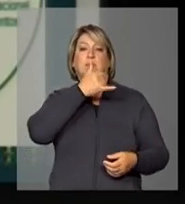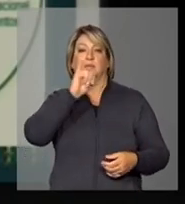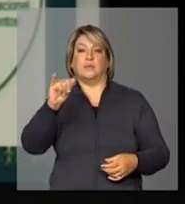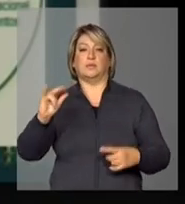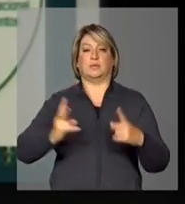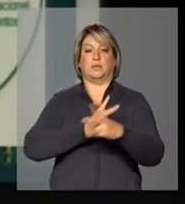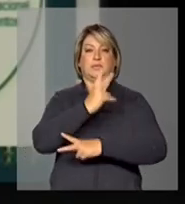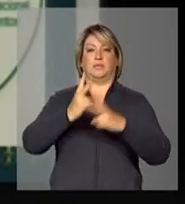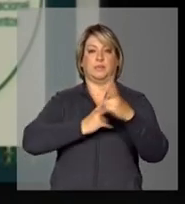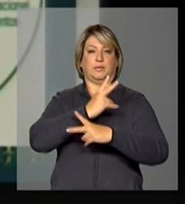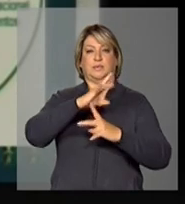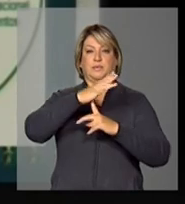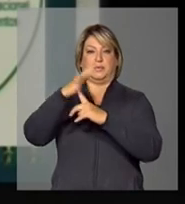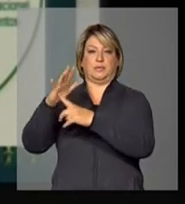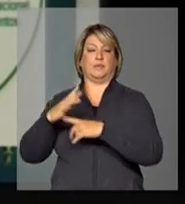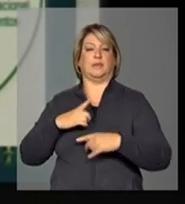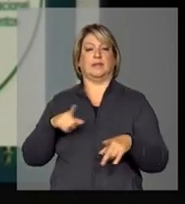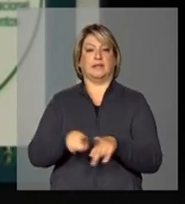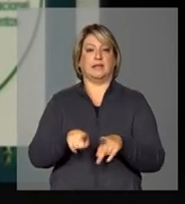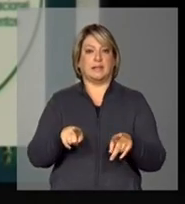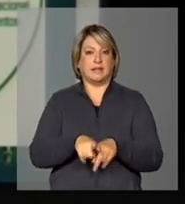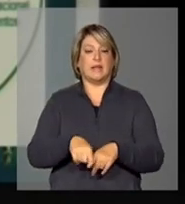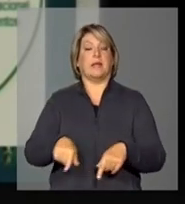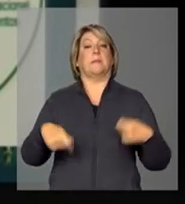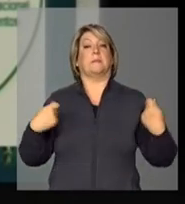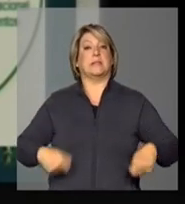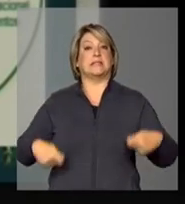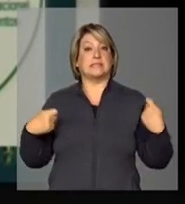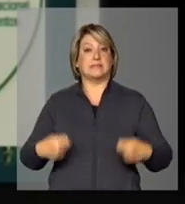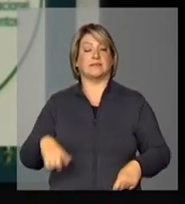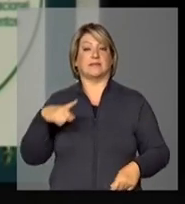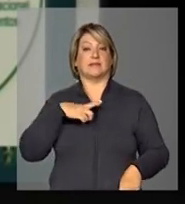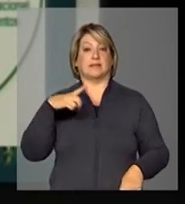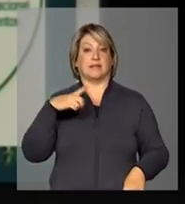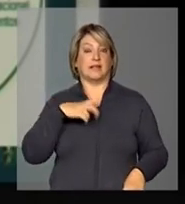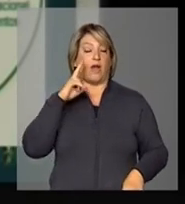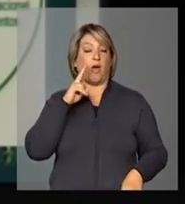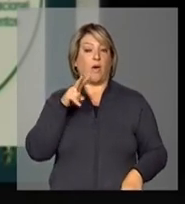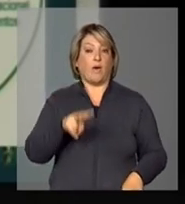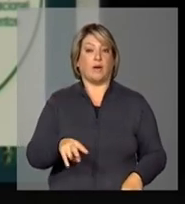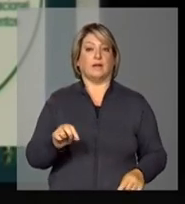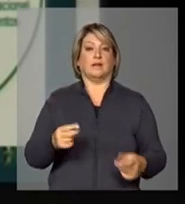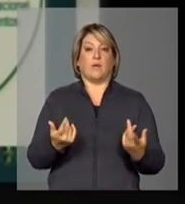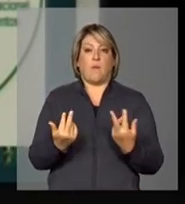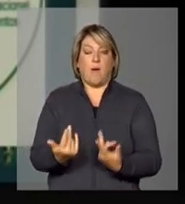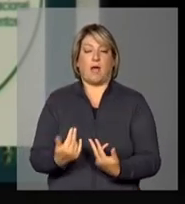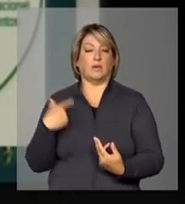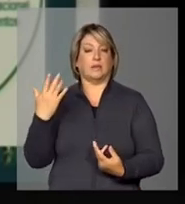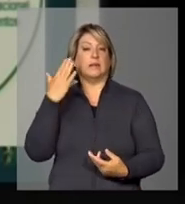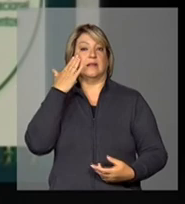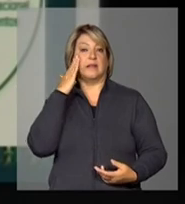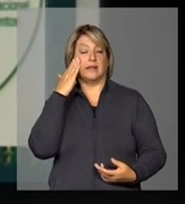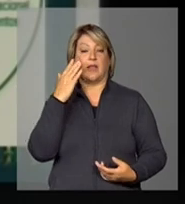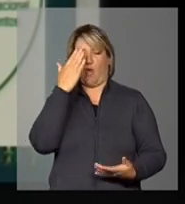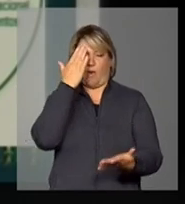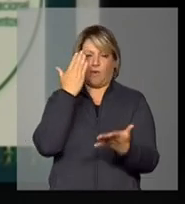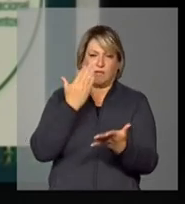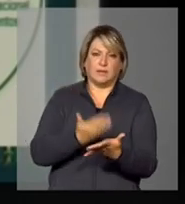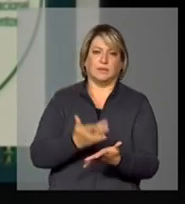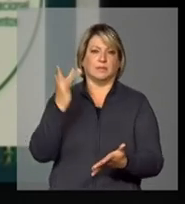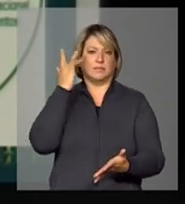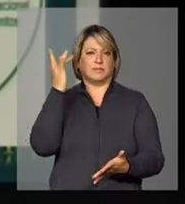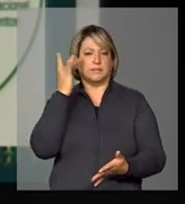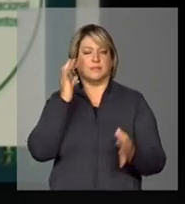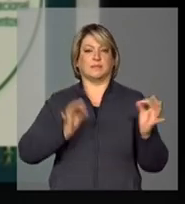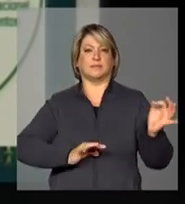fundamentais que precisam ter esse mesmo olhar e essa possibilidade de articulação, de apostas estratégicas